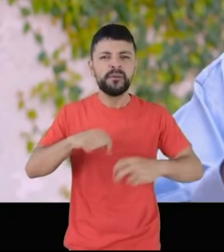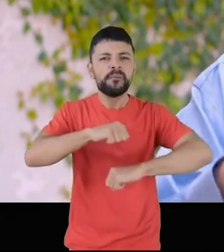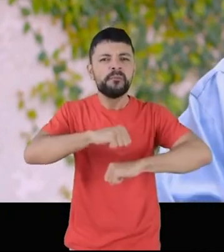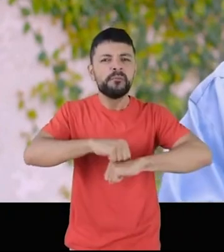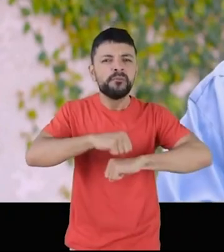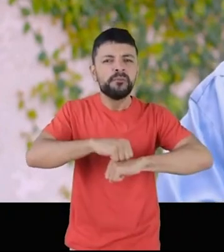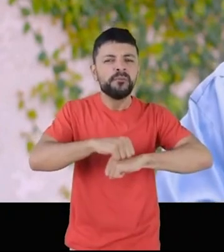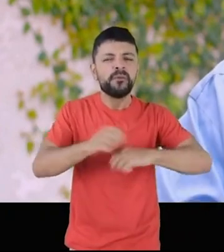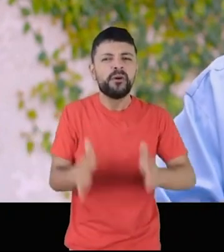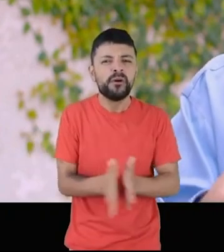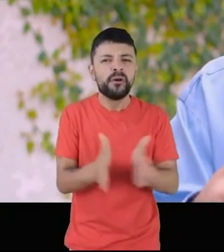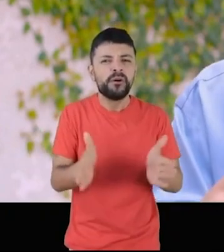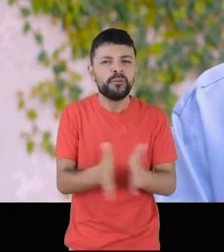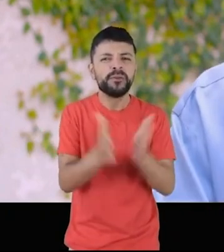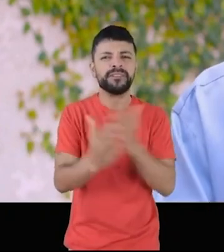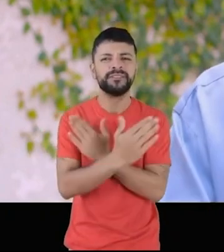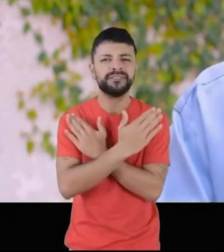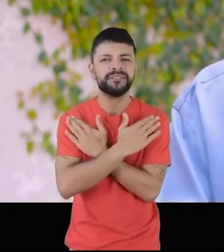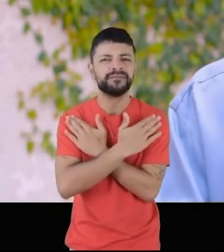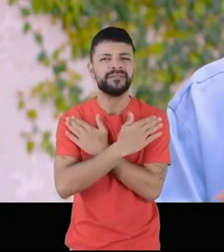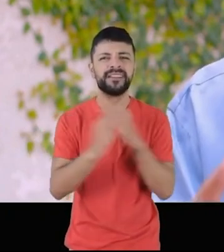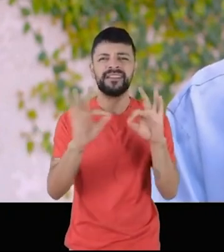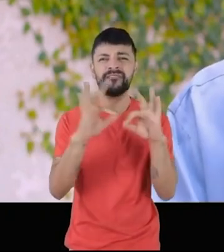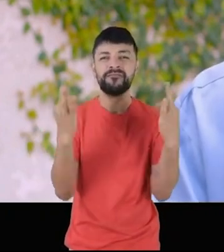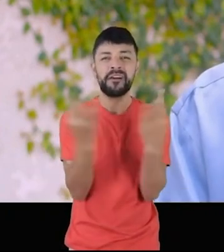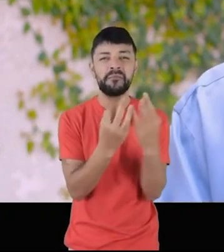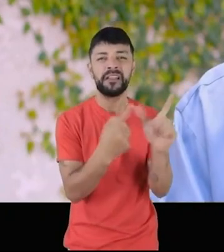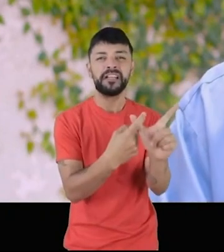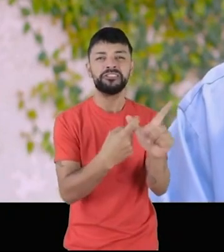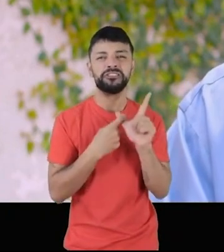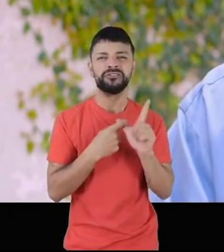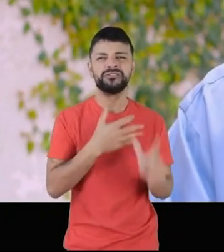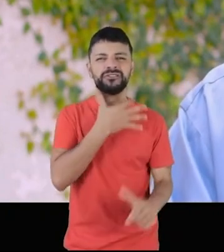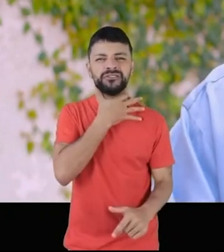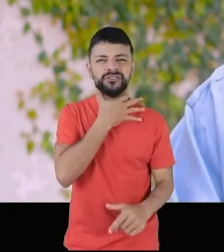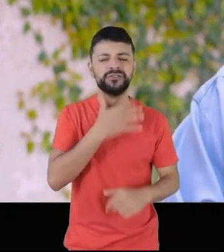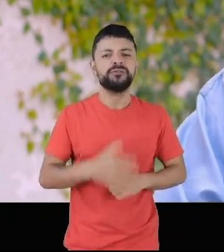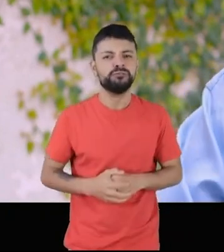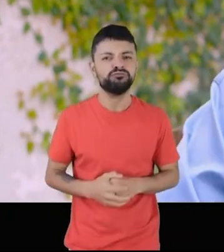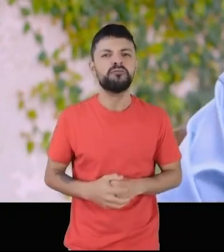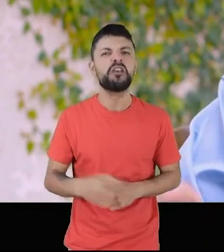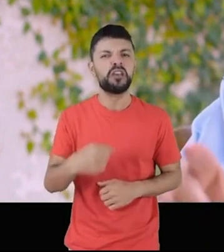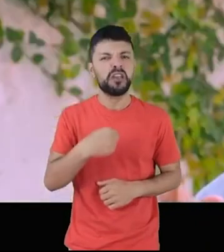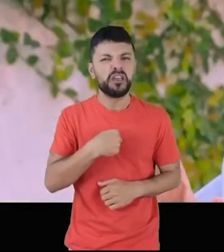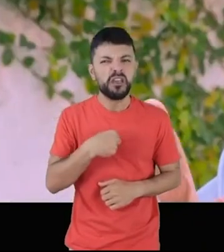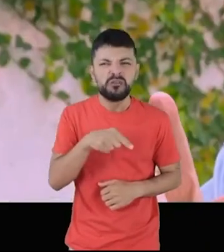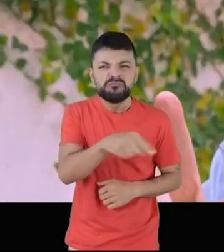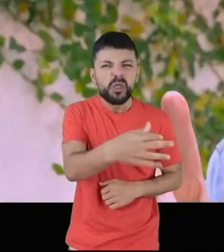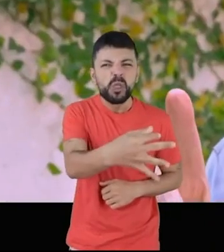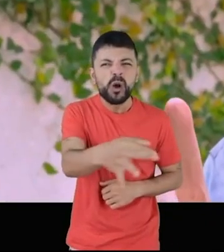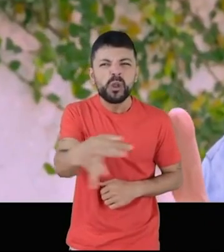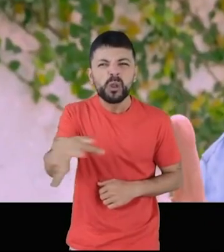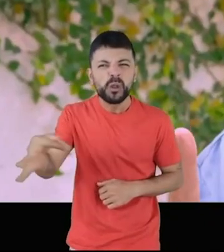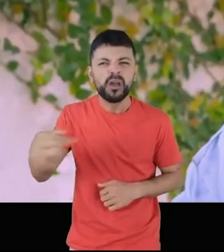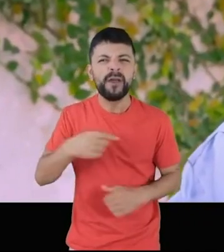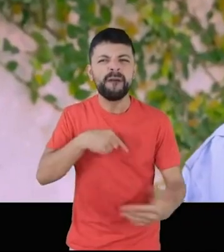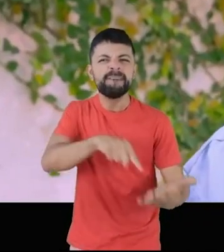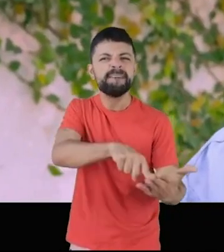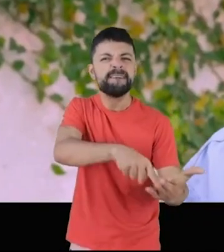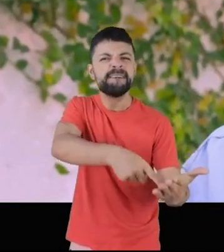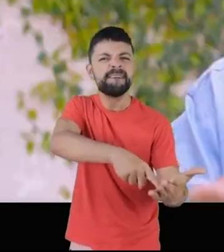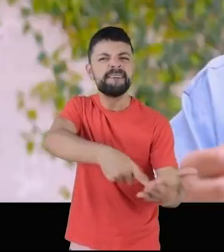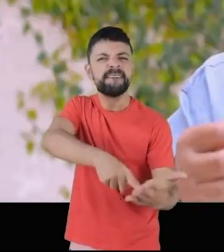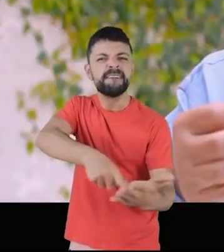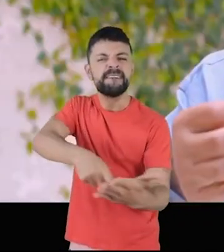fome, pobreza, desemprego. Famílias endividadas. Botei o dedo nas